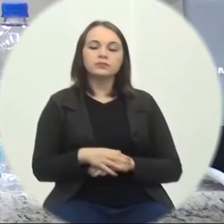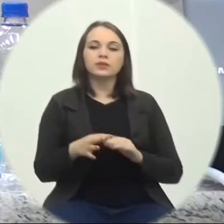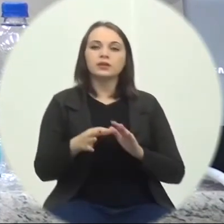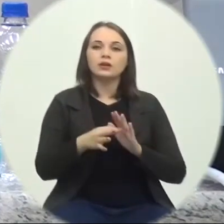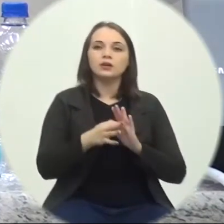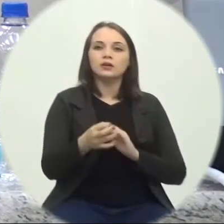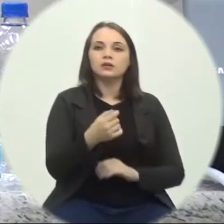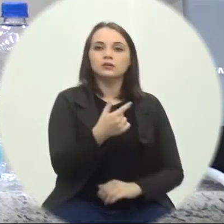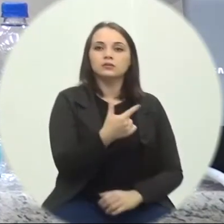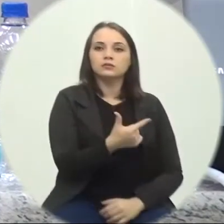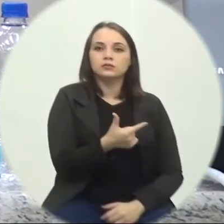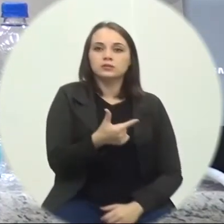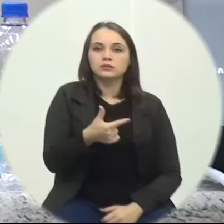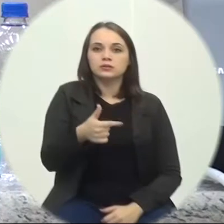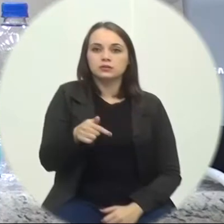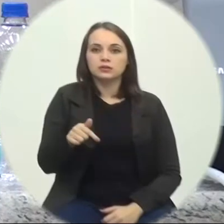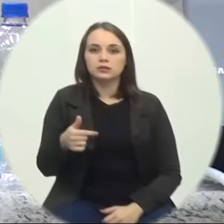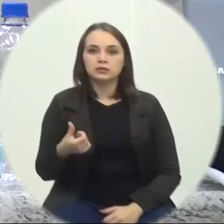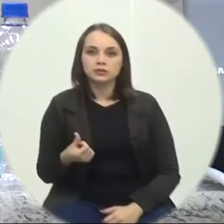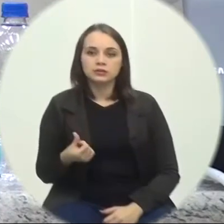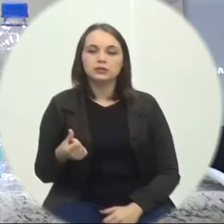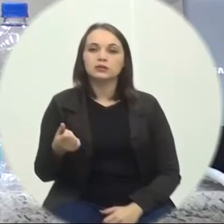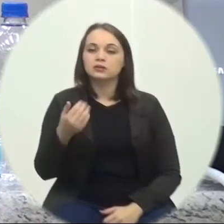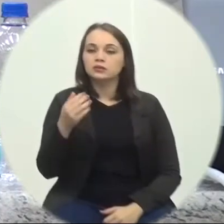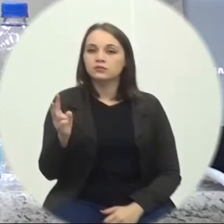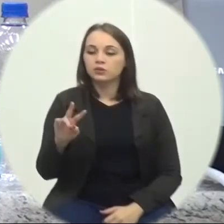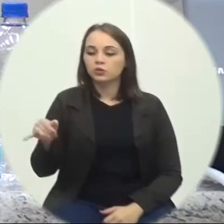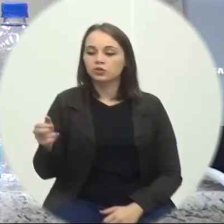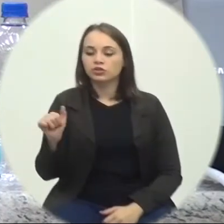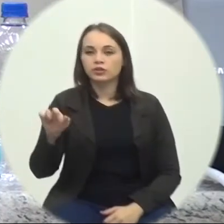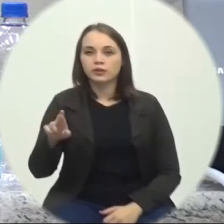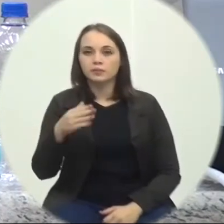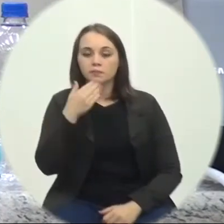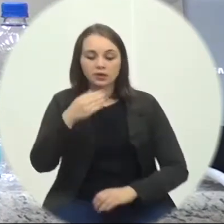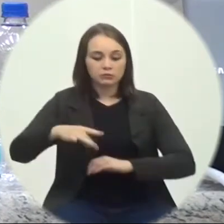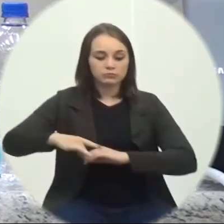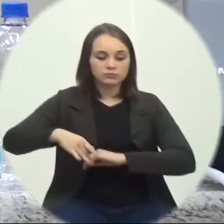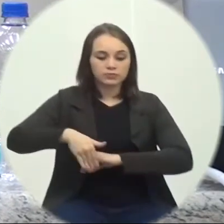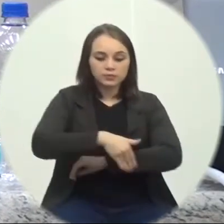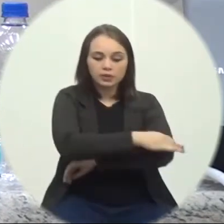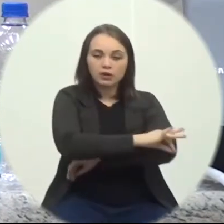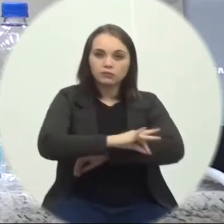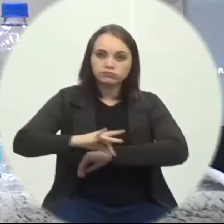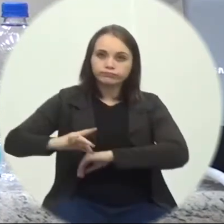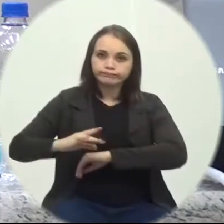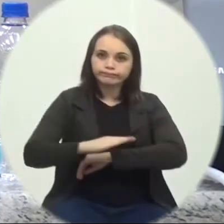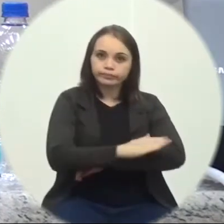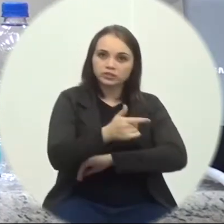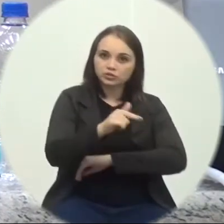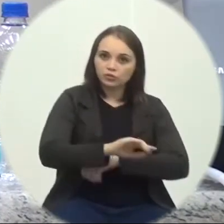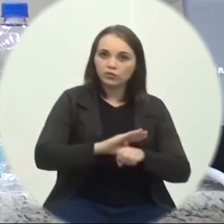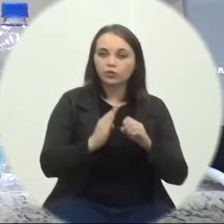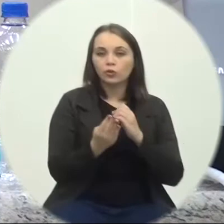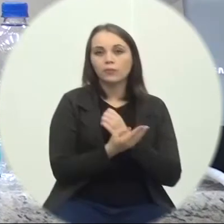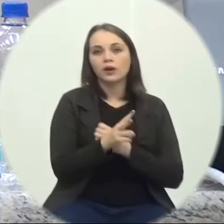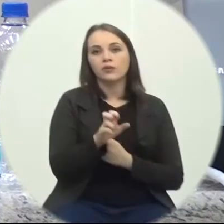Pastor Jair Augusto Alexandre Restauração Da pavimentação Asfáltica Na rua Emília Maria De Jesus Bairro Vera Cruz